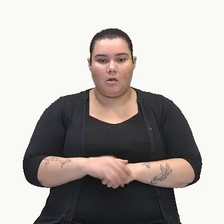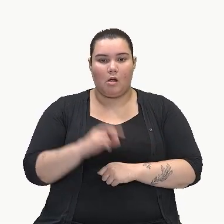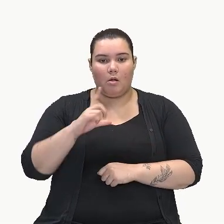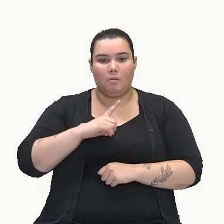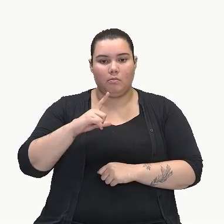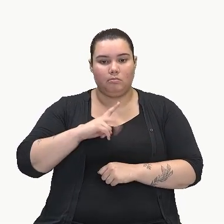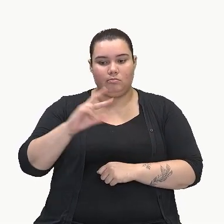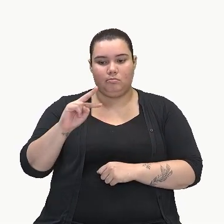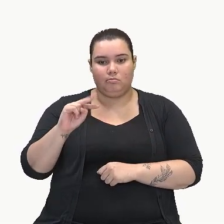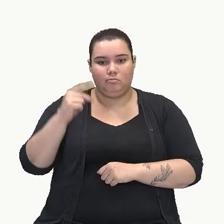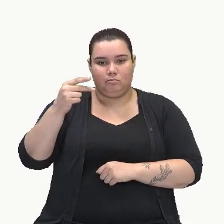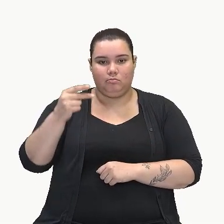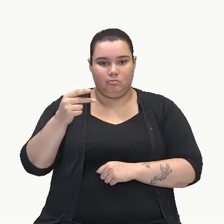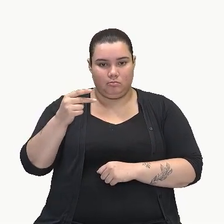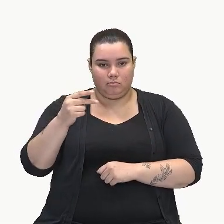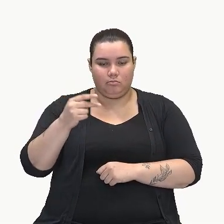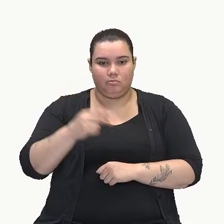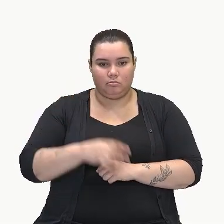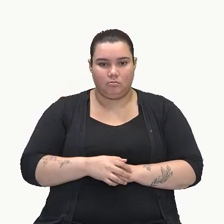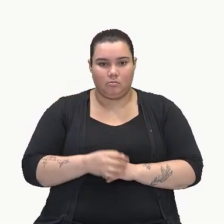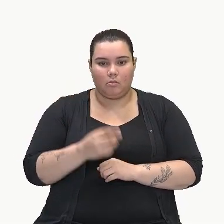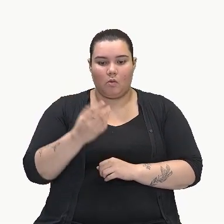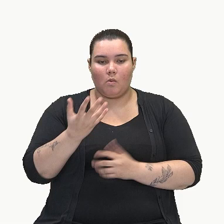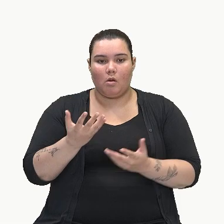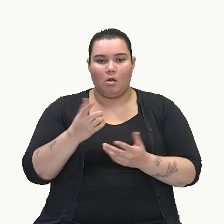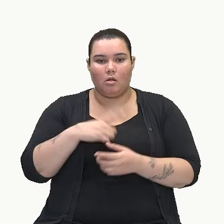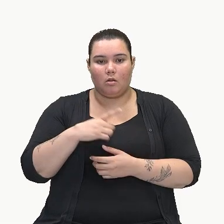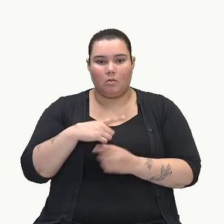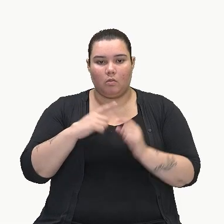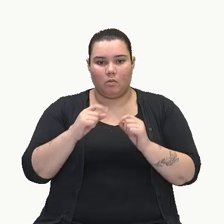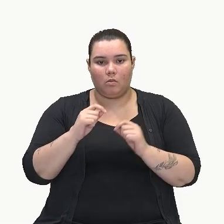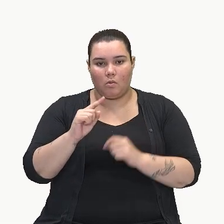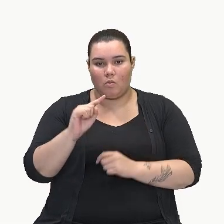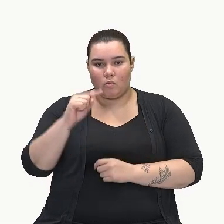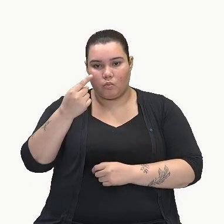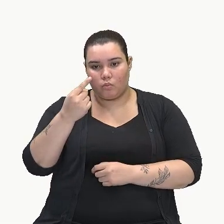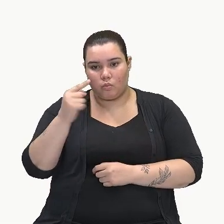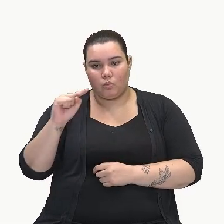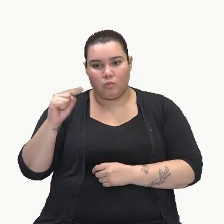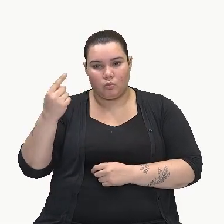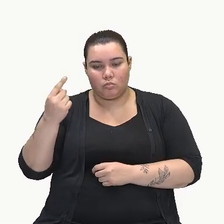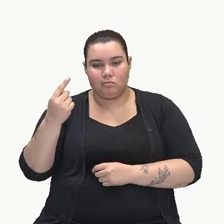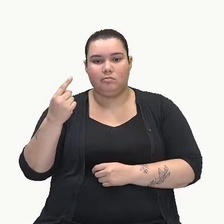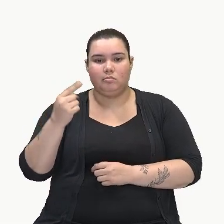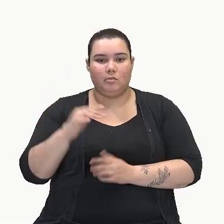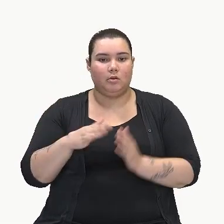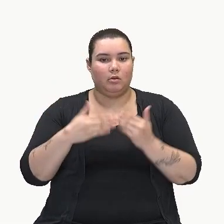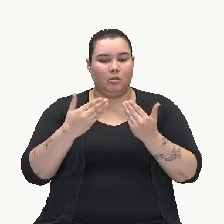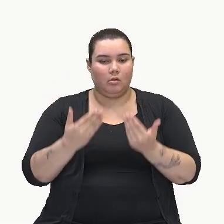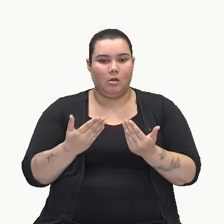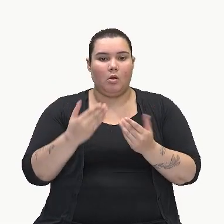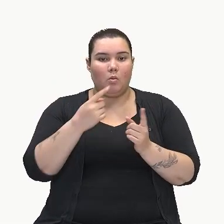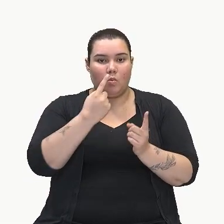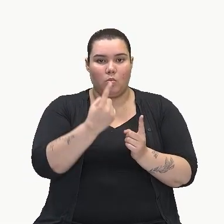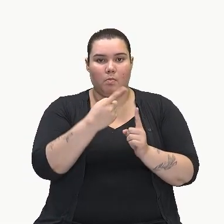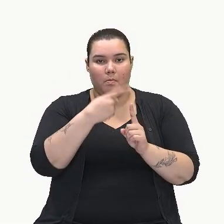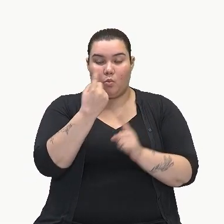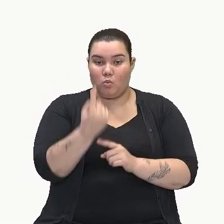somar os nossos expoentes. Aqui eu tenho 1 e aqui eu tenho 1. 1 mais 1,